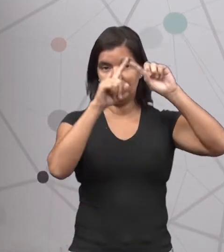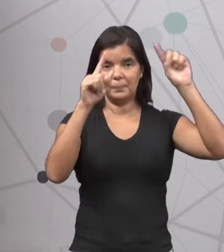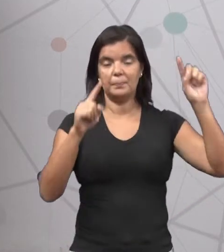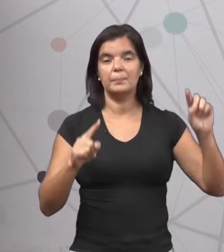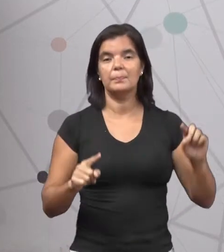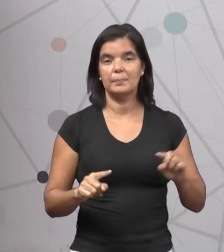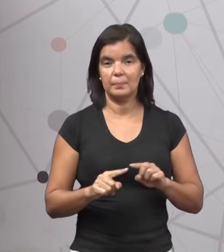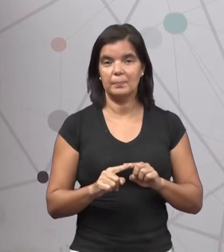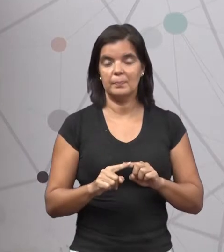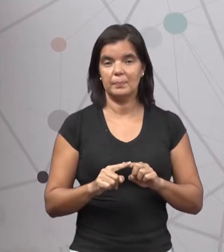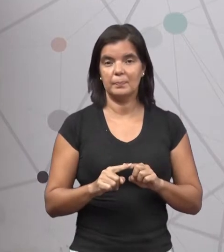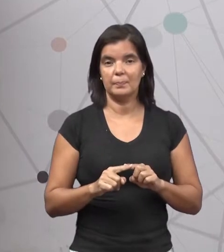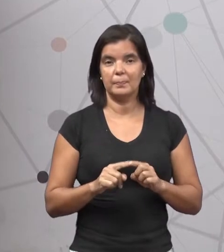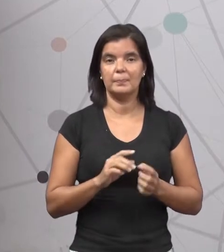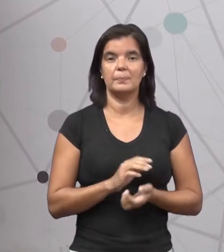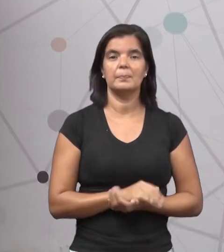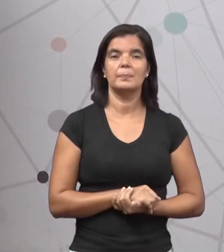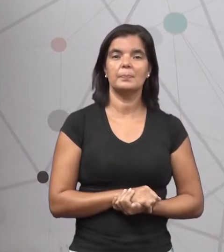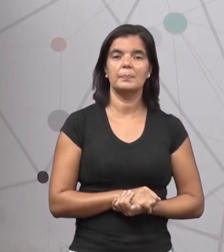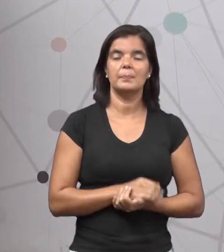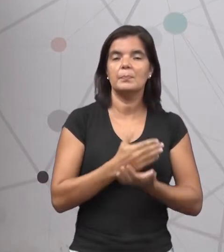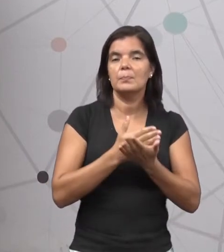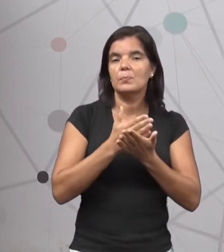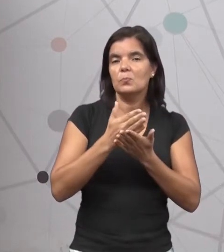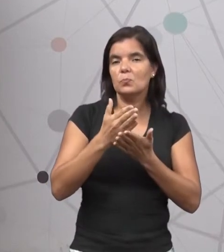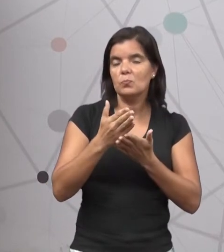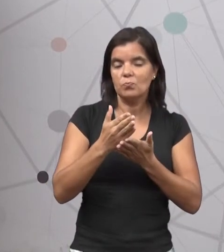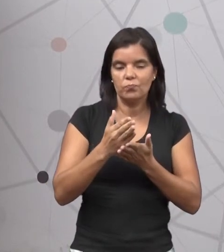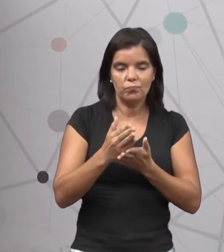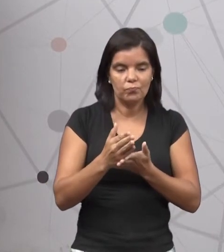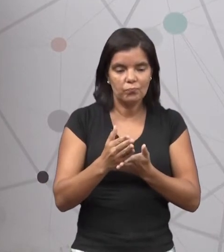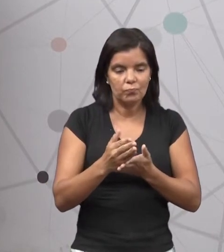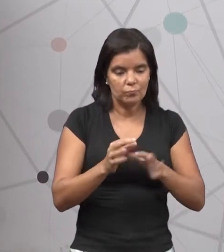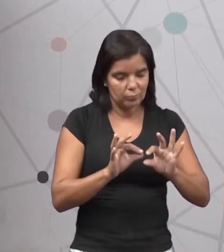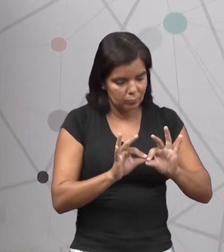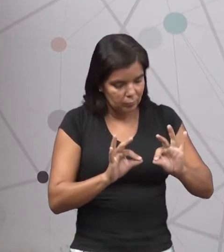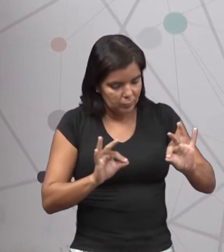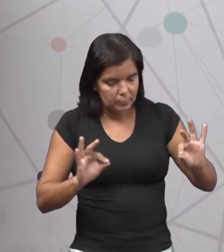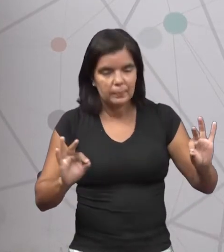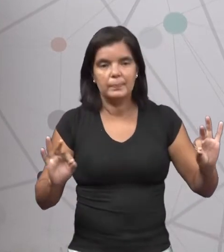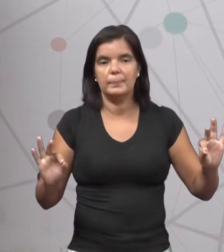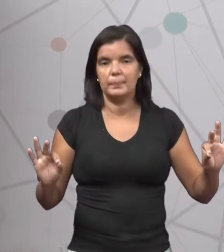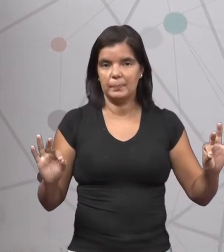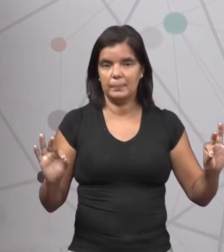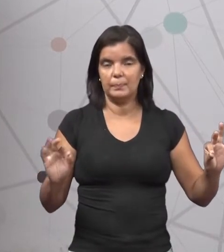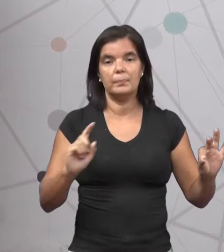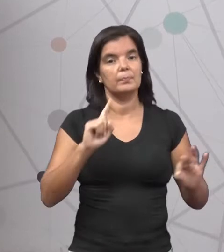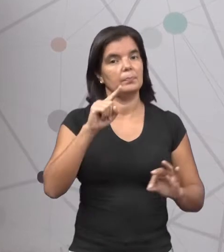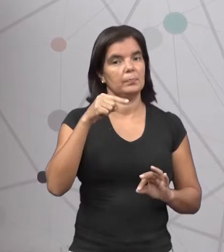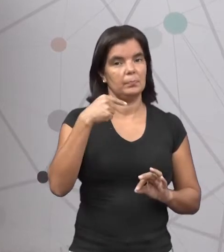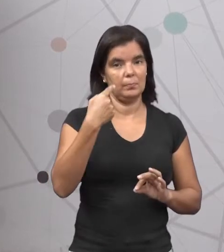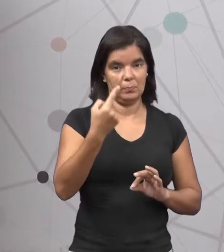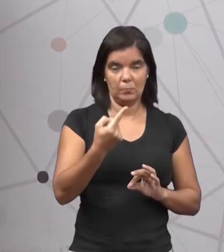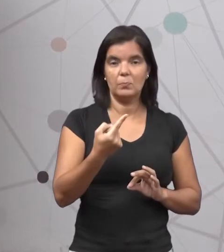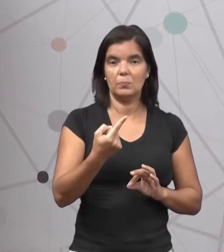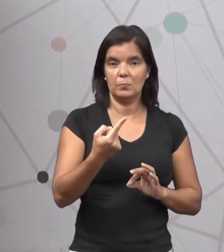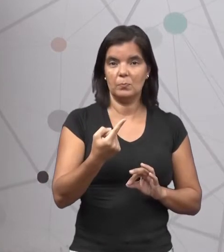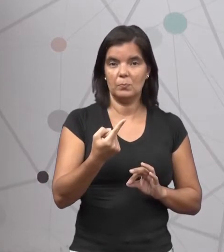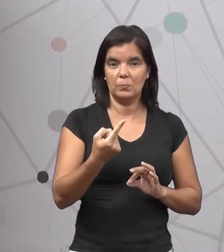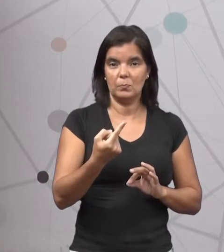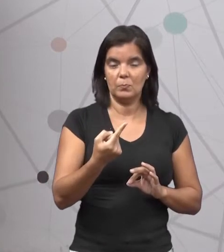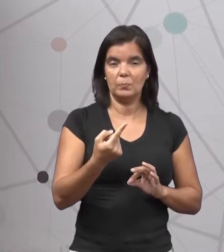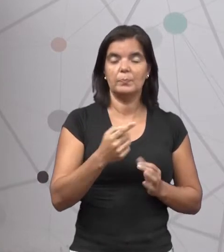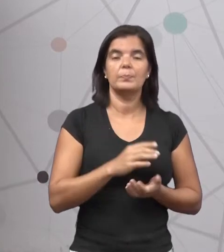Não é mesmo? E começou a medir a pista Depois de ter medido aquela